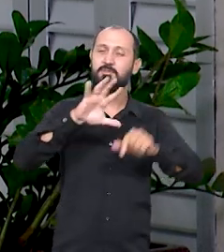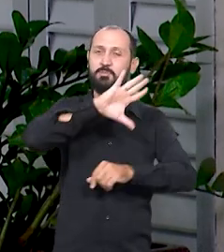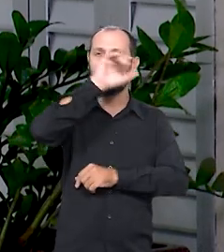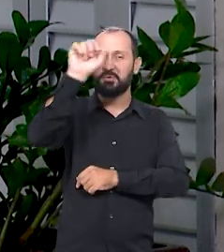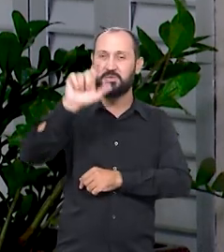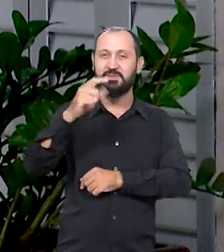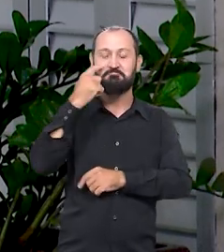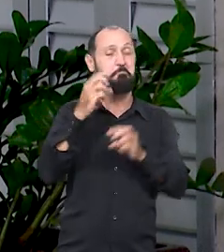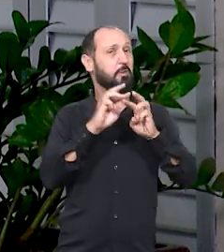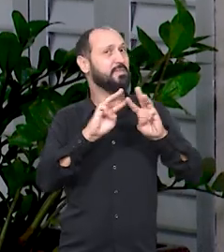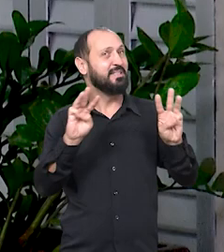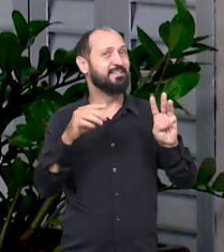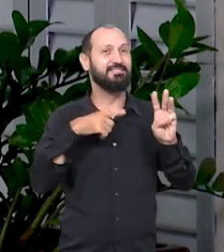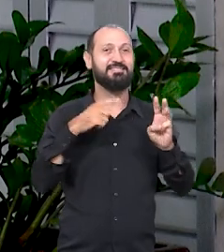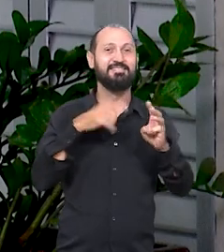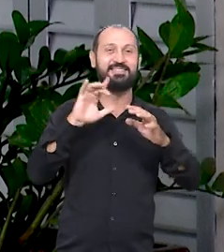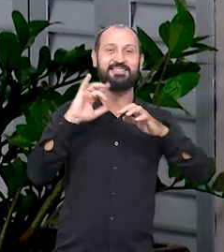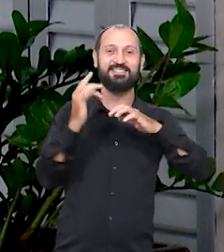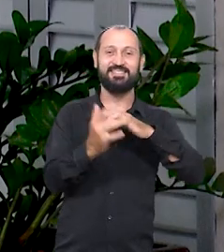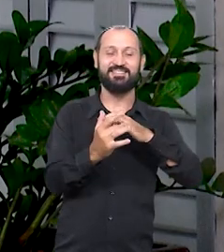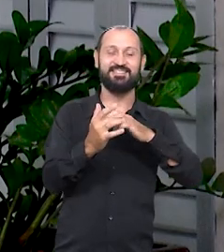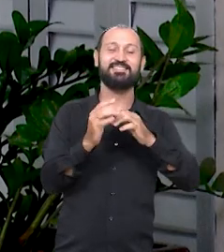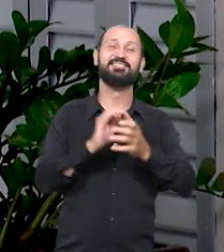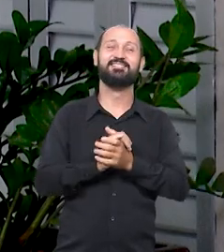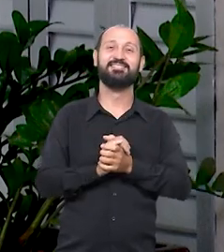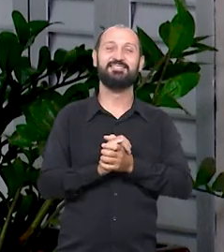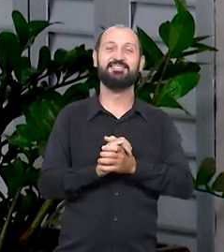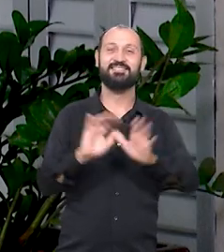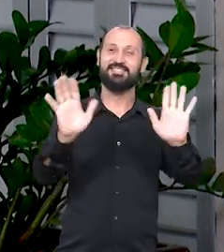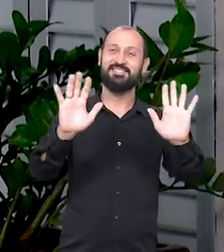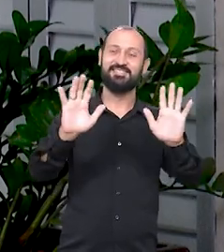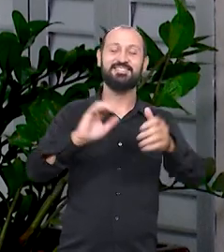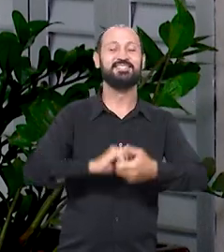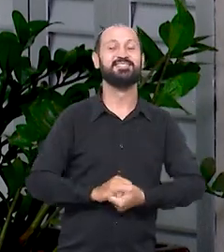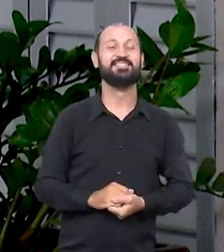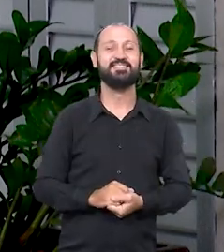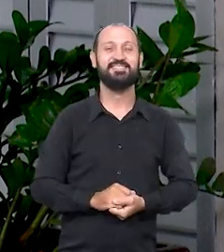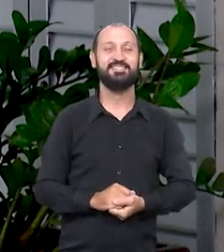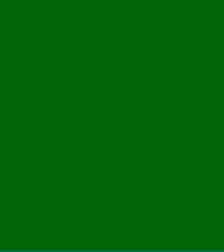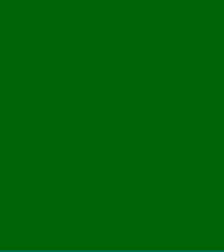Sul, o site e as nossas redes sociais. Até o próximo.